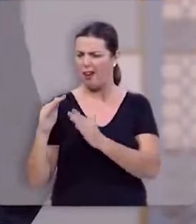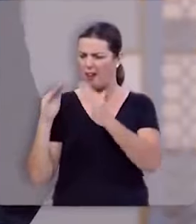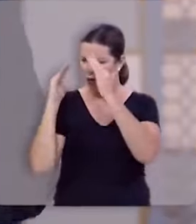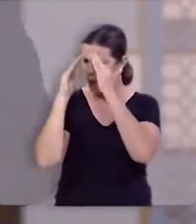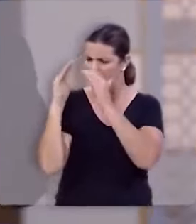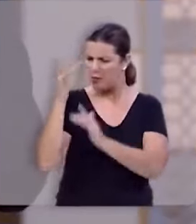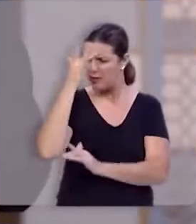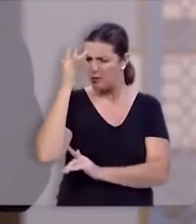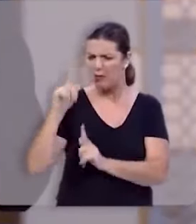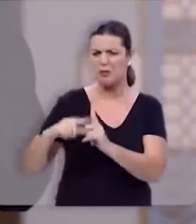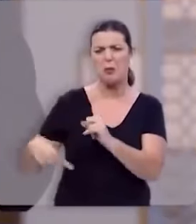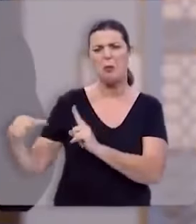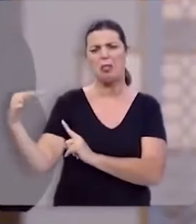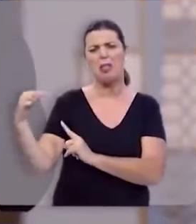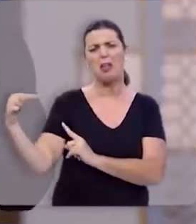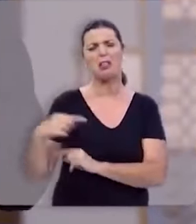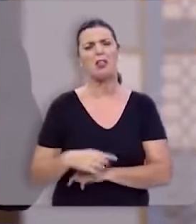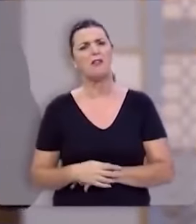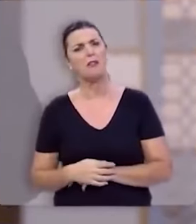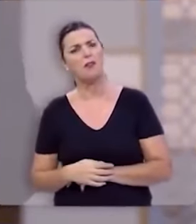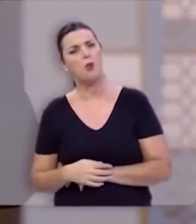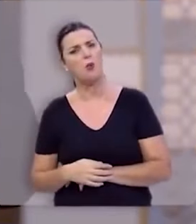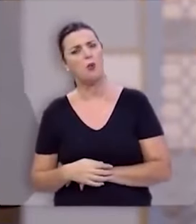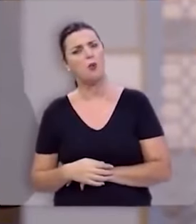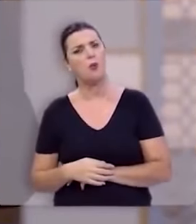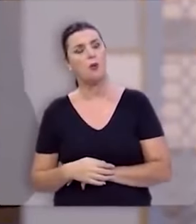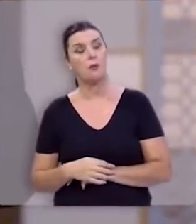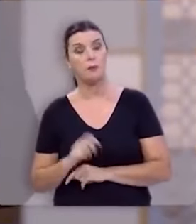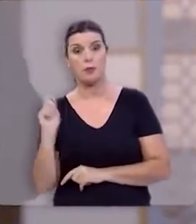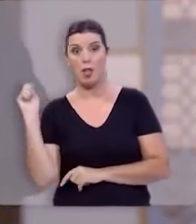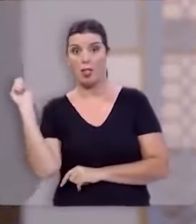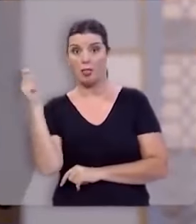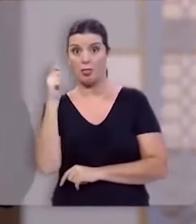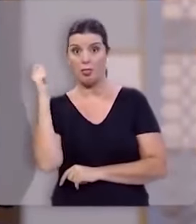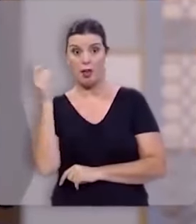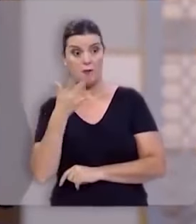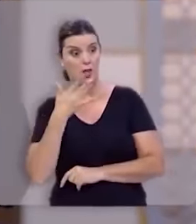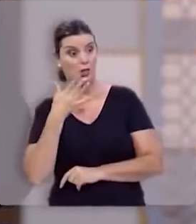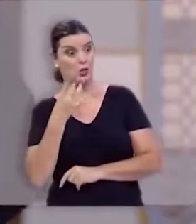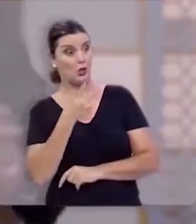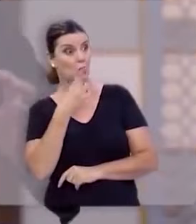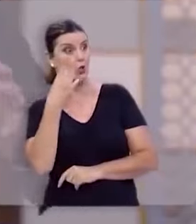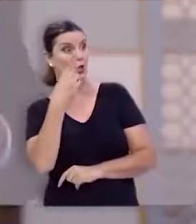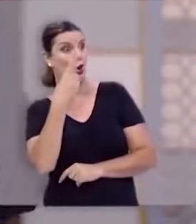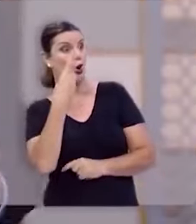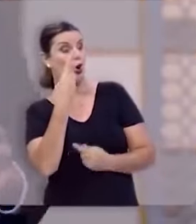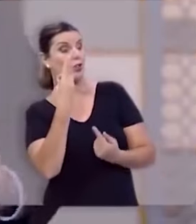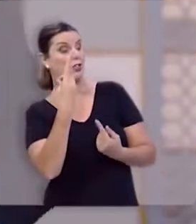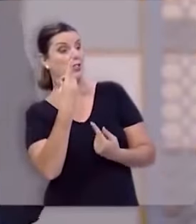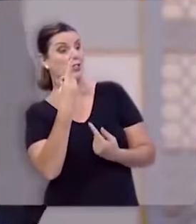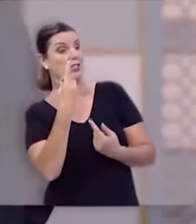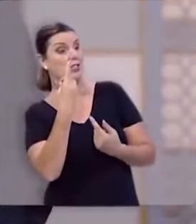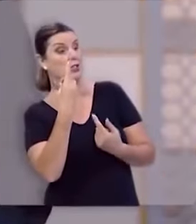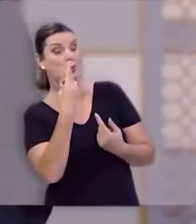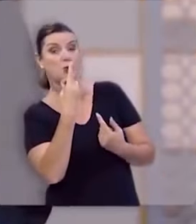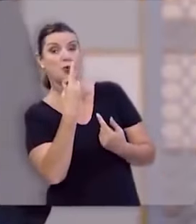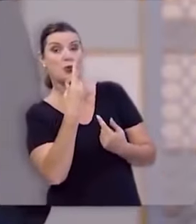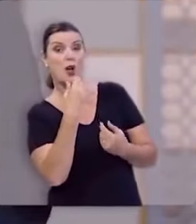Davi foi um solo de esperança diante de um coral de